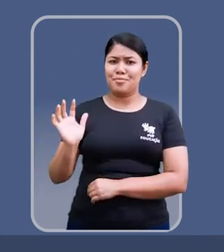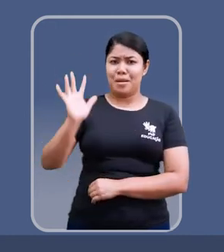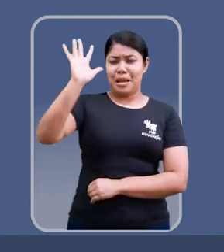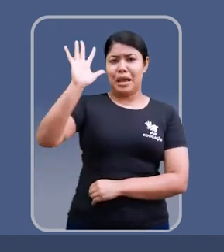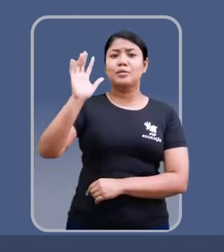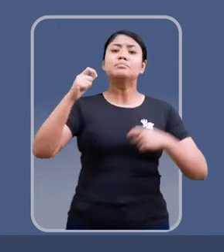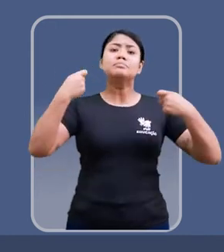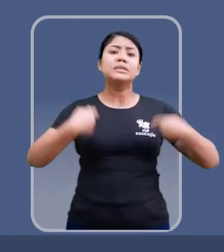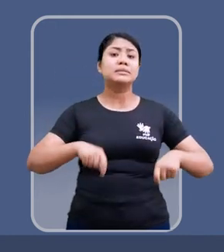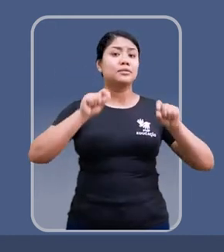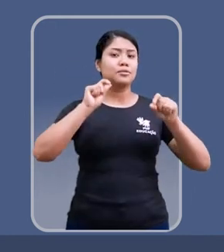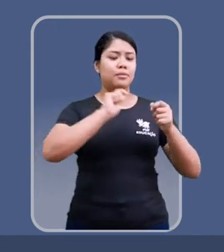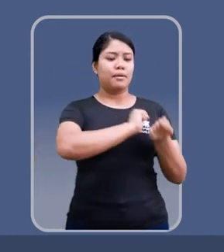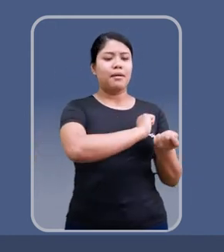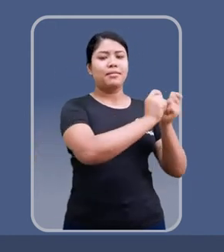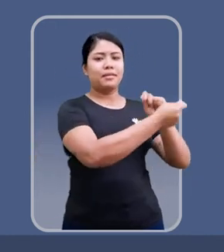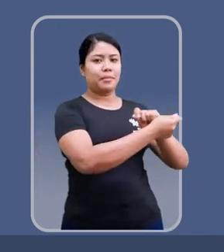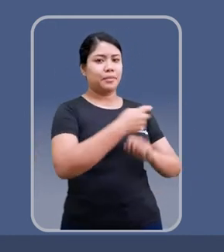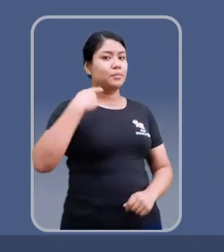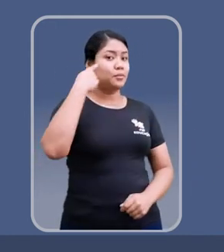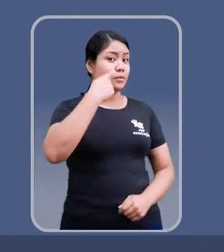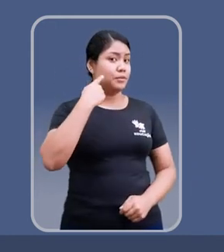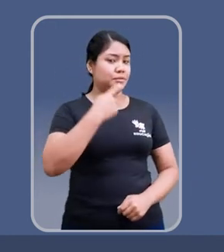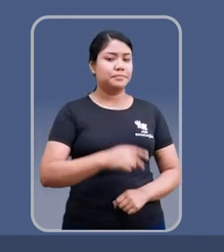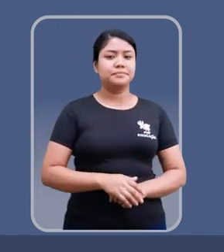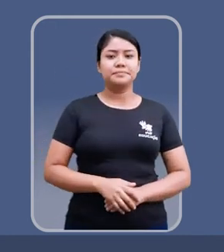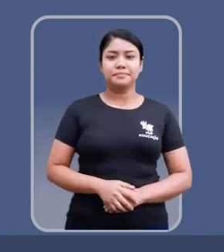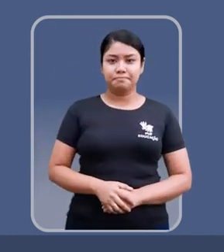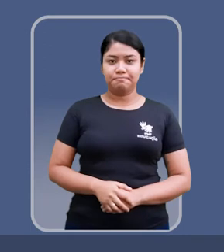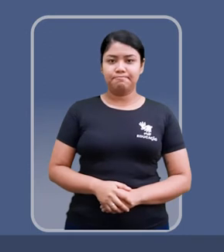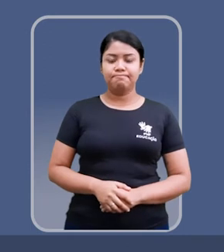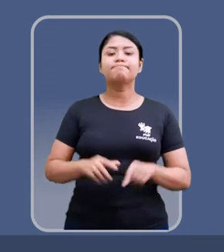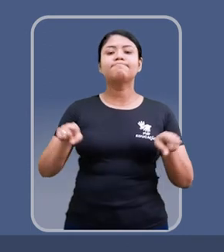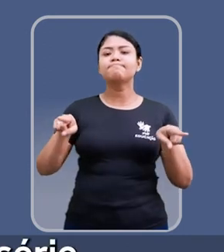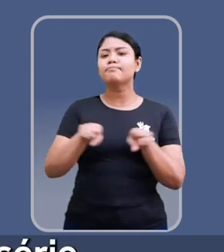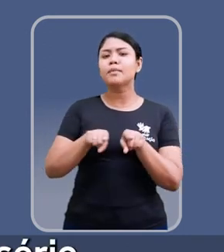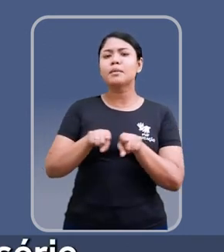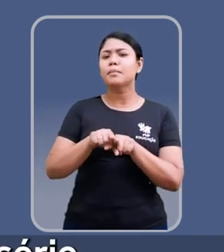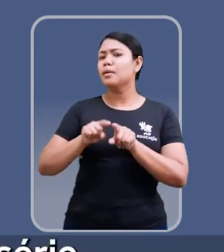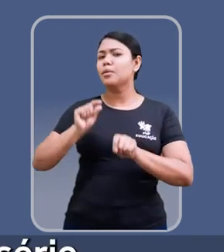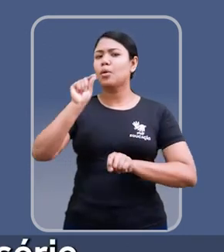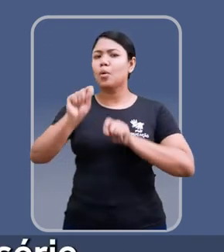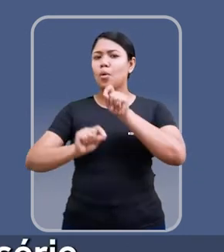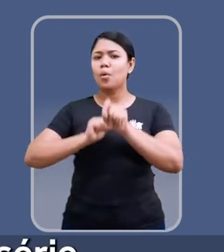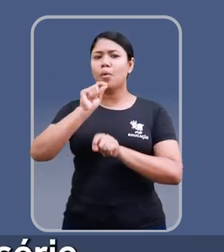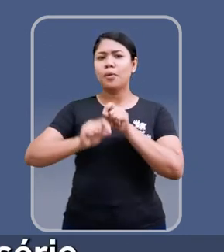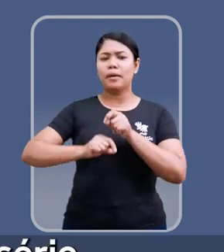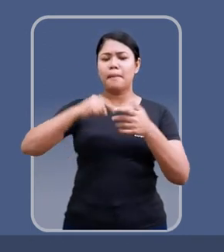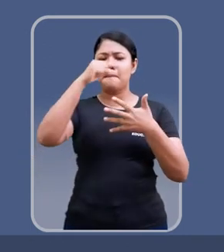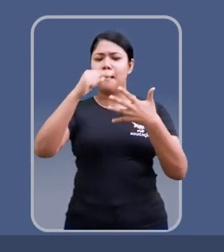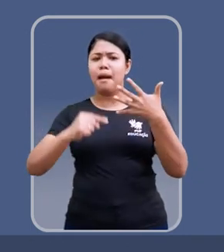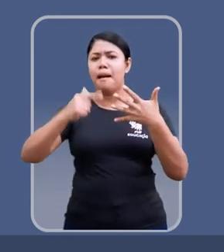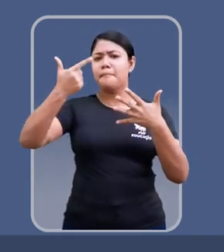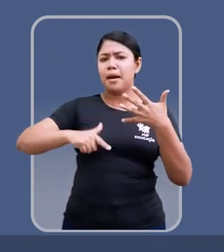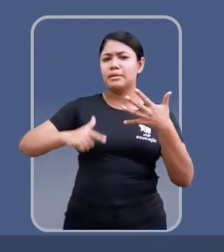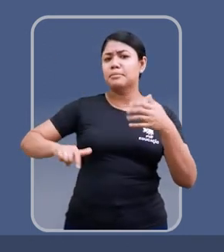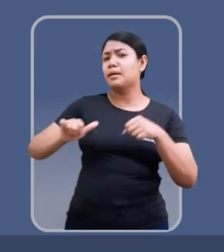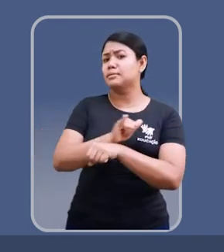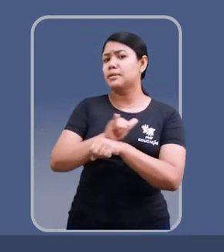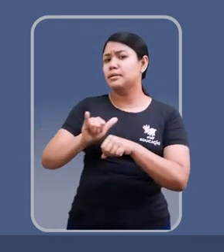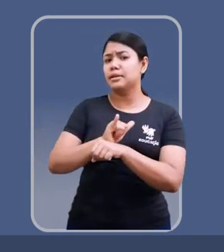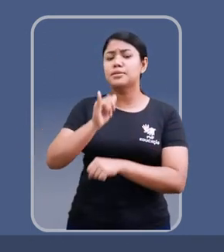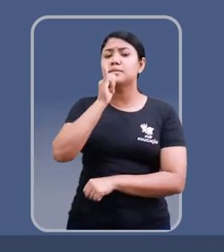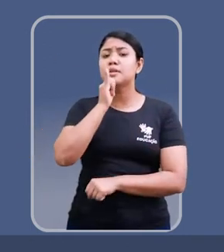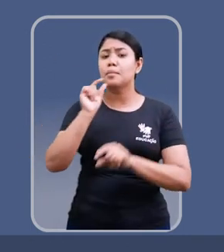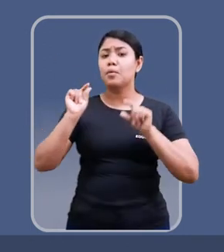encarece as edificações. É necessário, portanto, então, readequar essa política. Além disso, podemos estudar uma série de outros instrumentos,